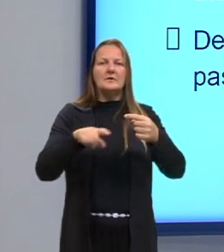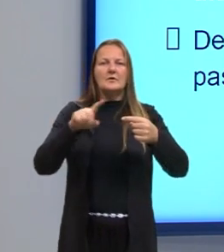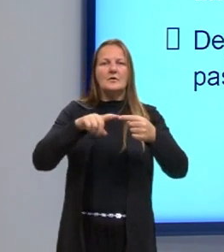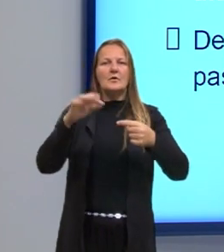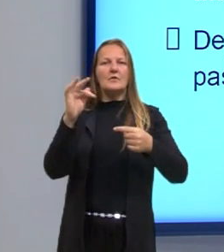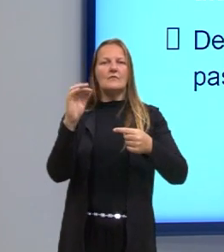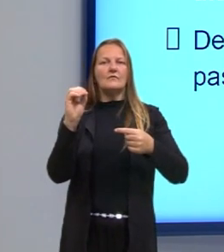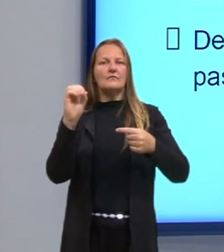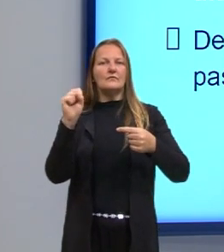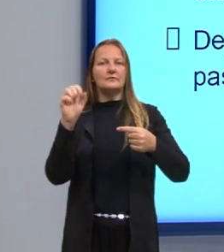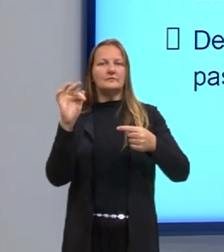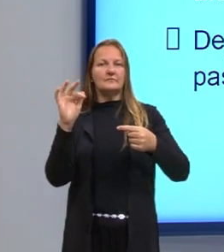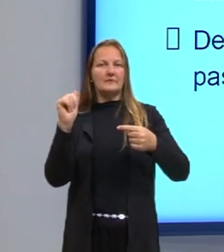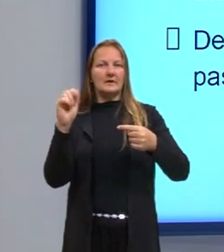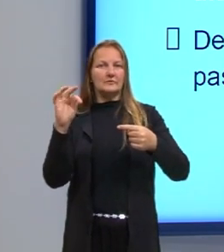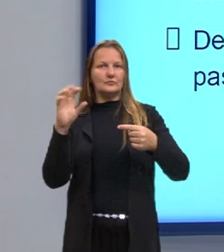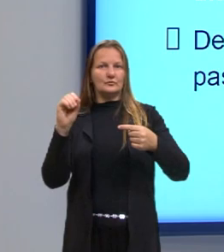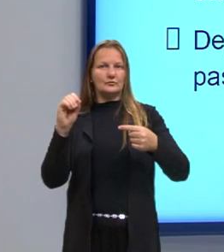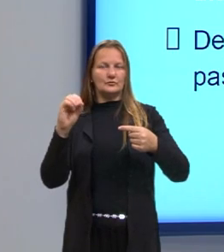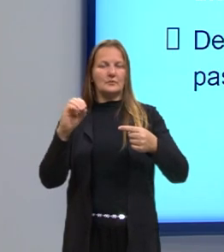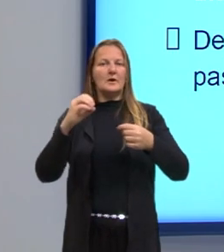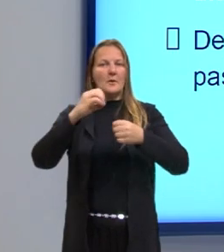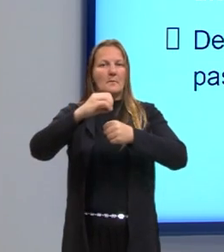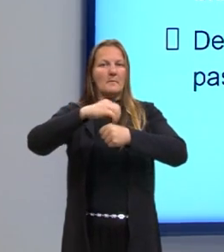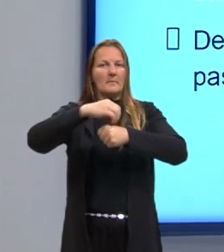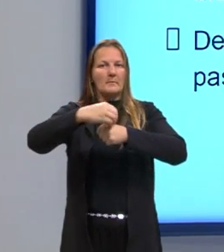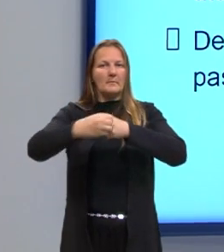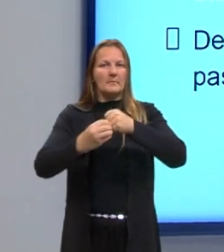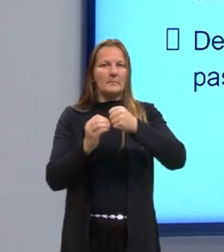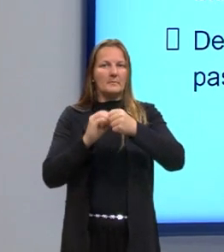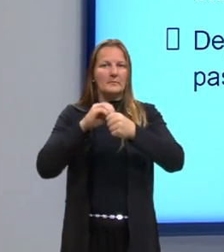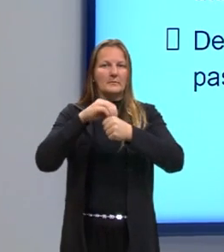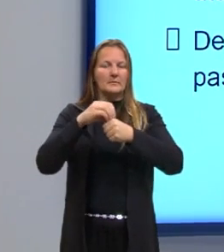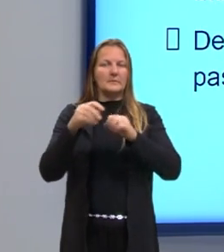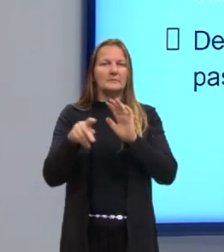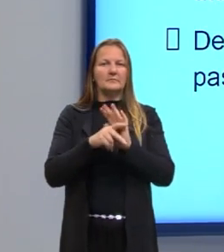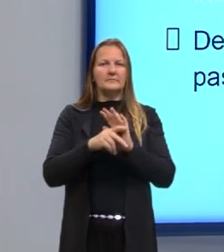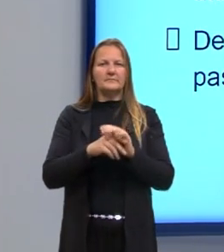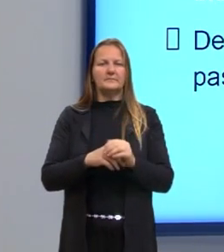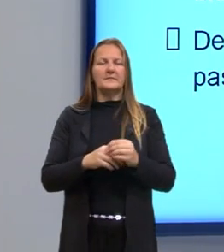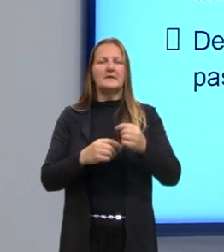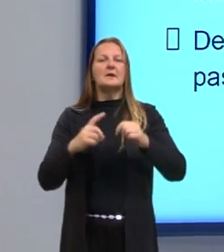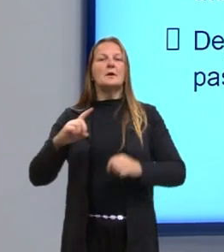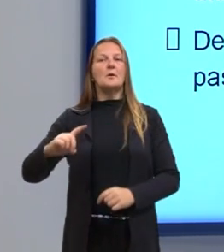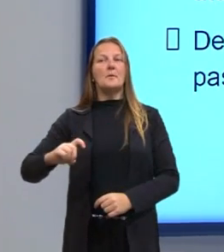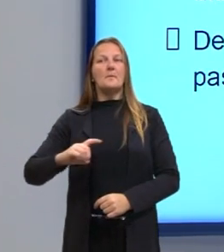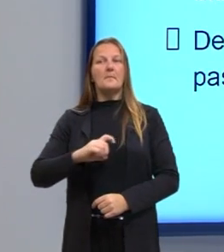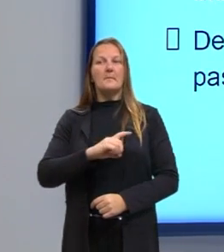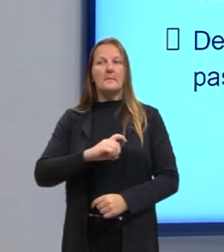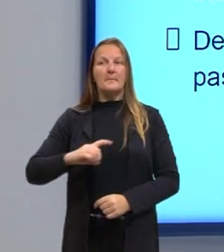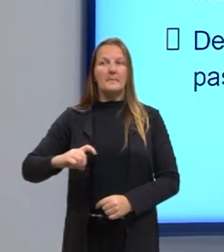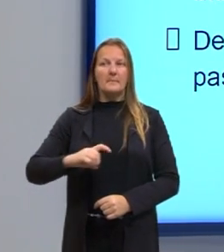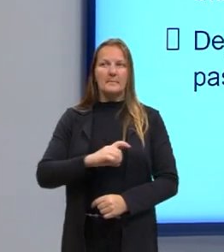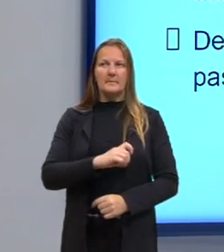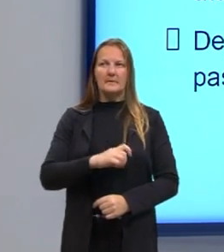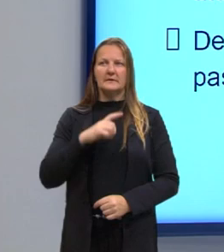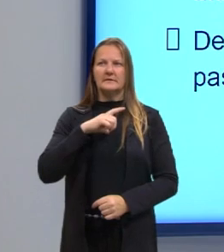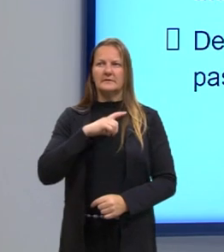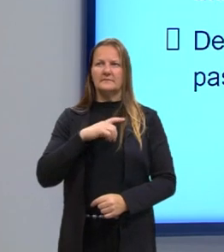fosfato, tá? Essa molécula aqui. Bactérias do gênero